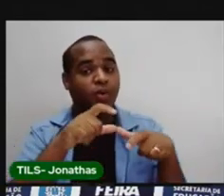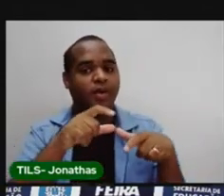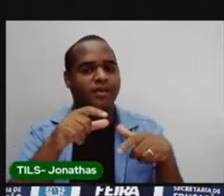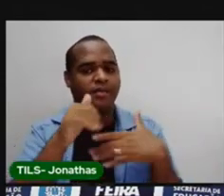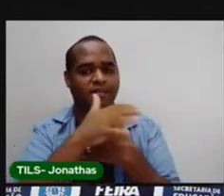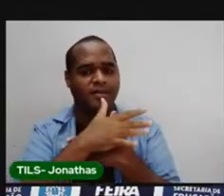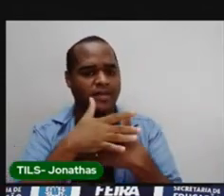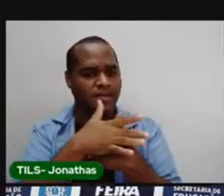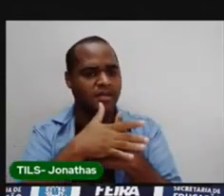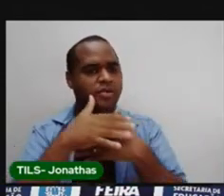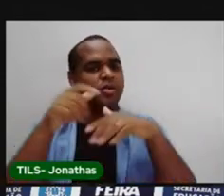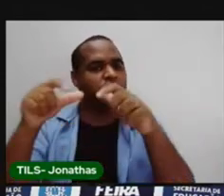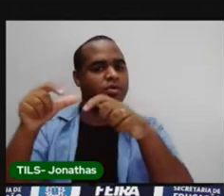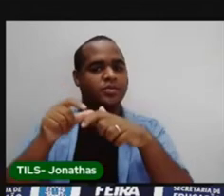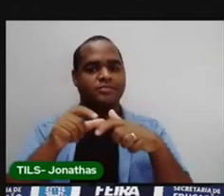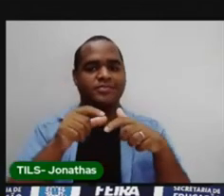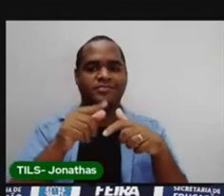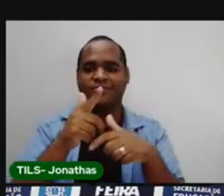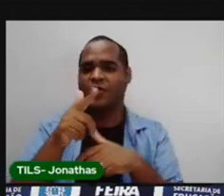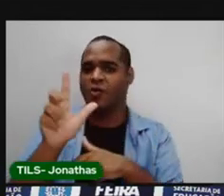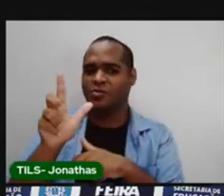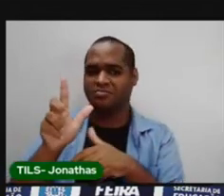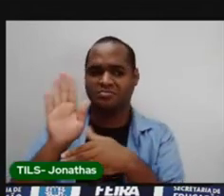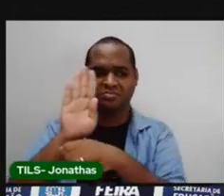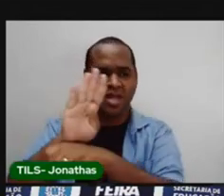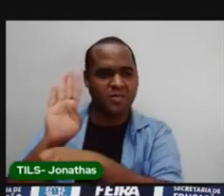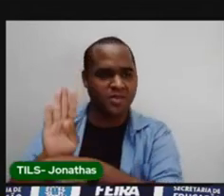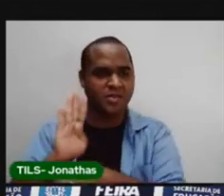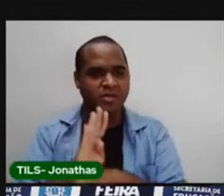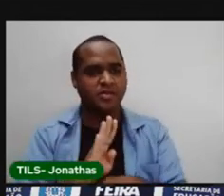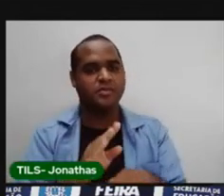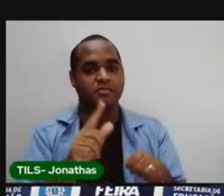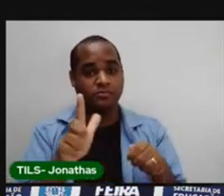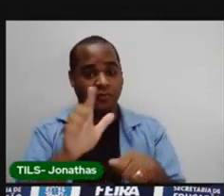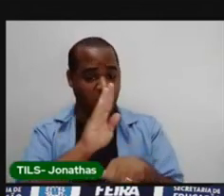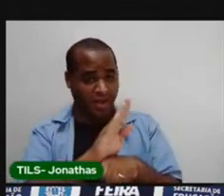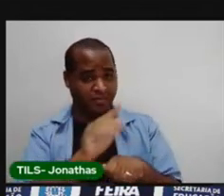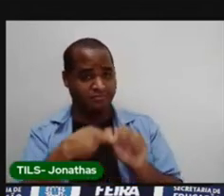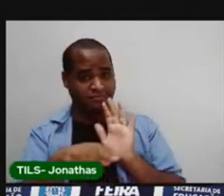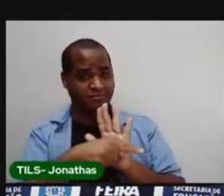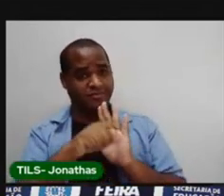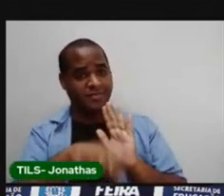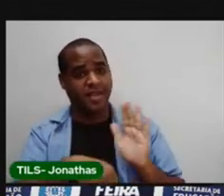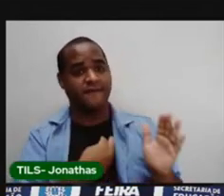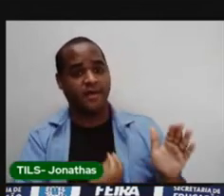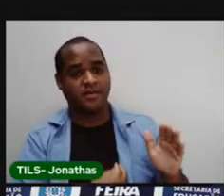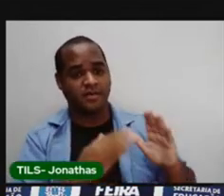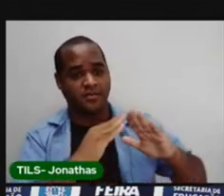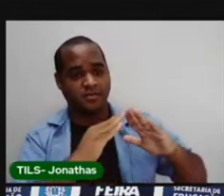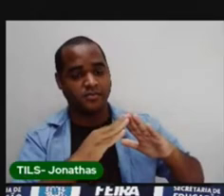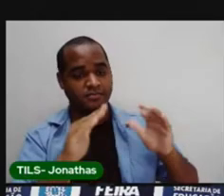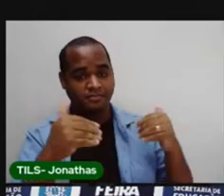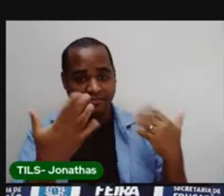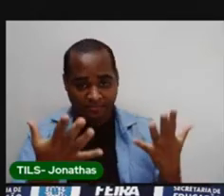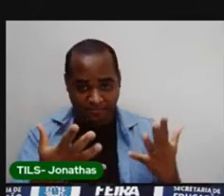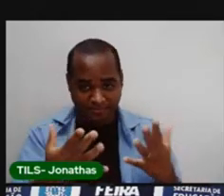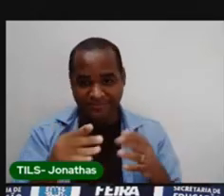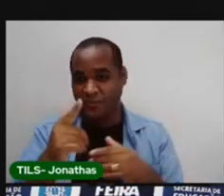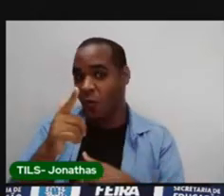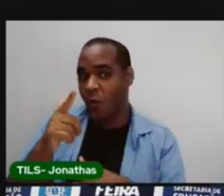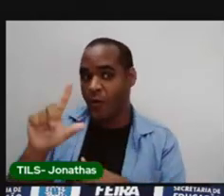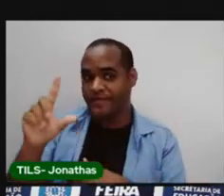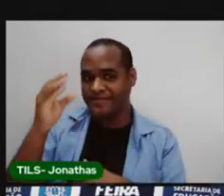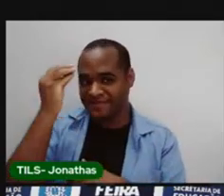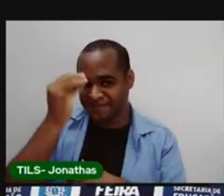nossa cidade. Nem sobre os bairros, nem mesmo sobre o bairro que a gente mesmo mora. Mas tem uma turminha